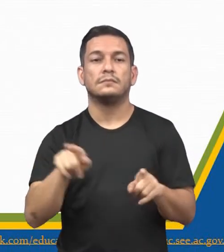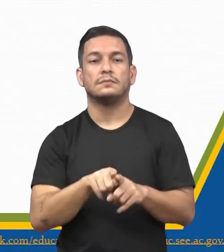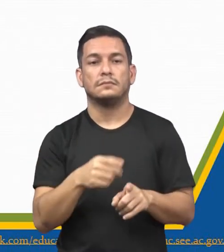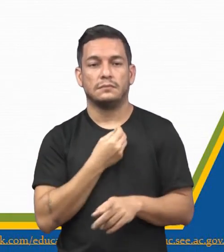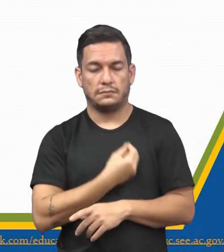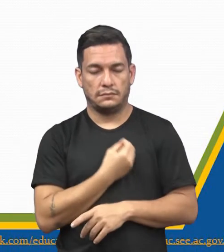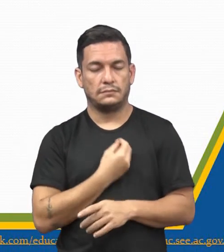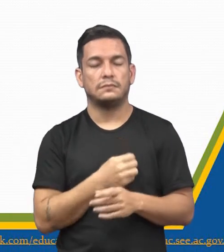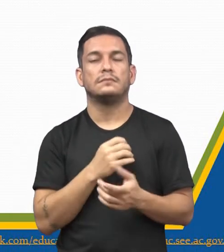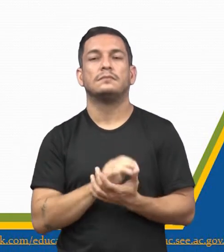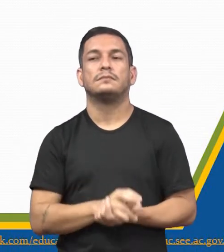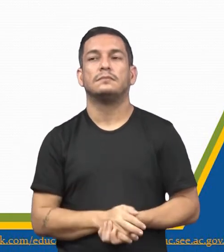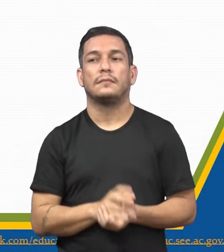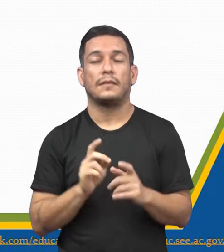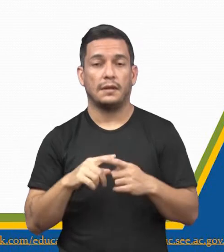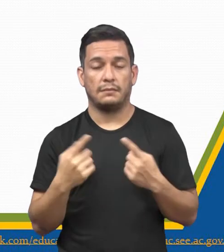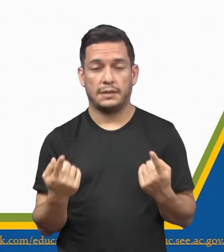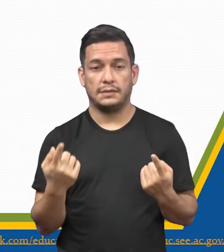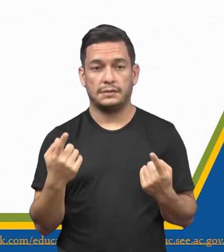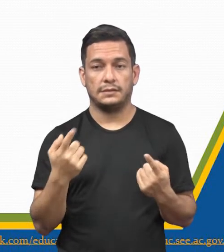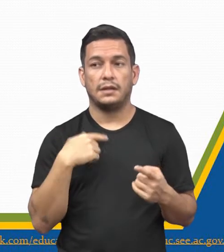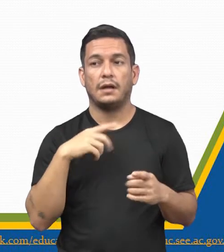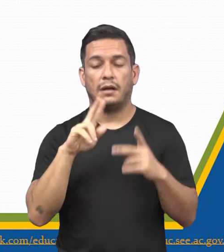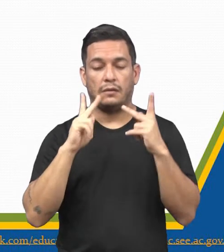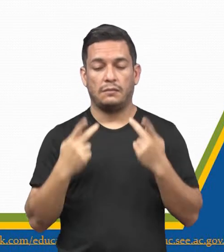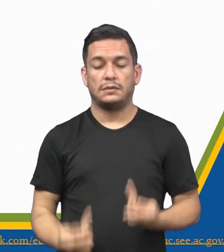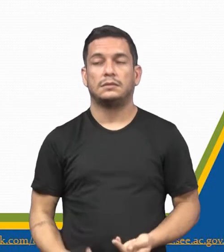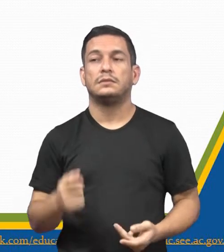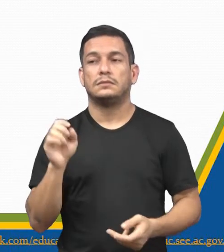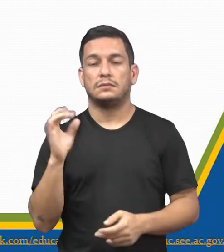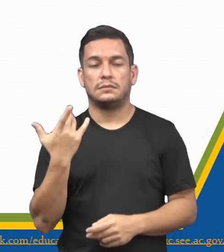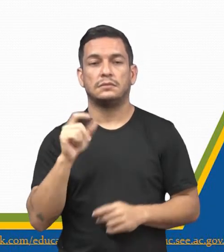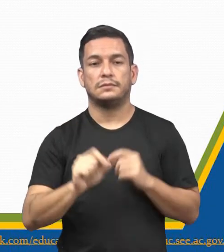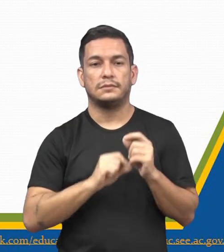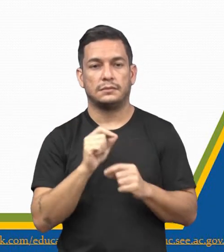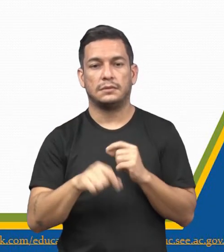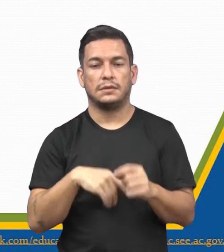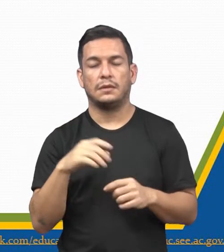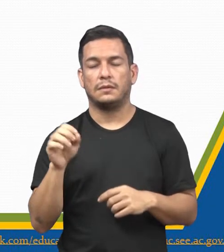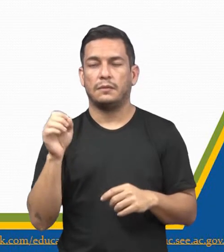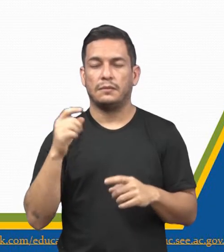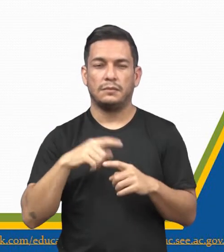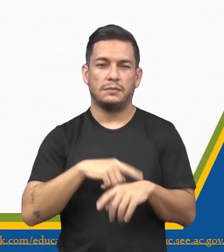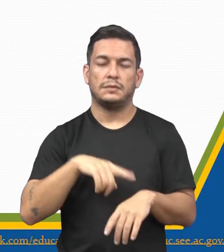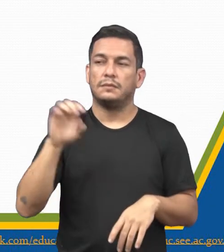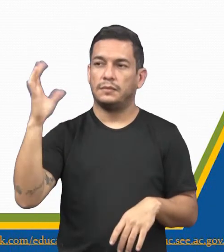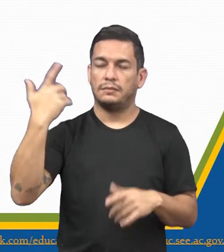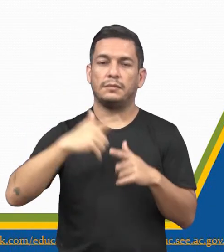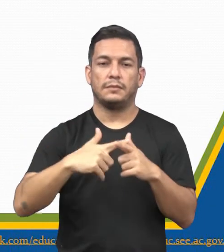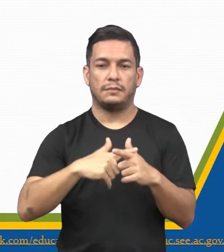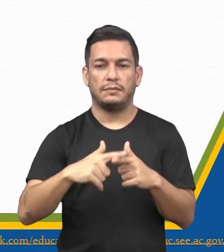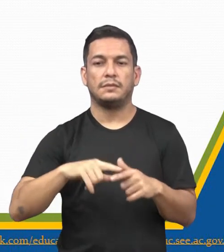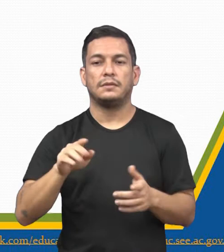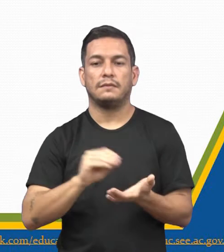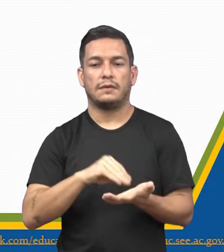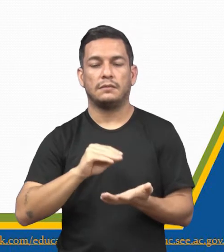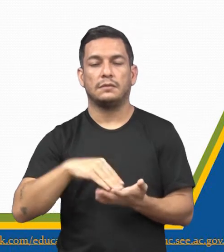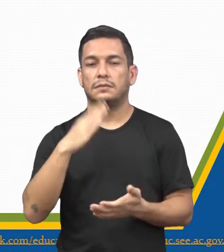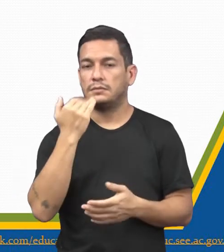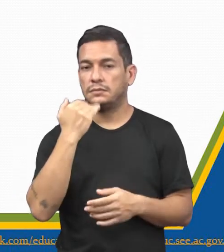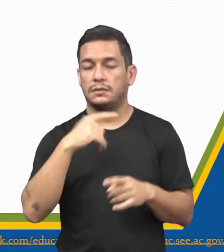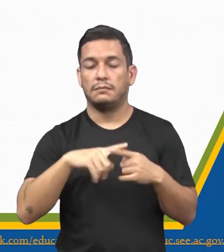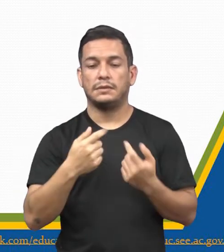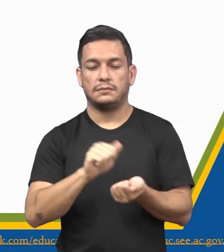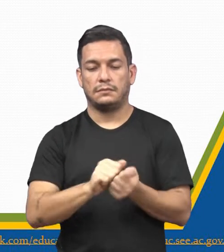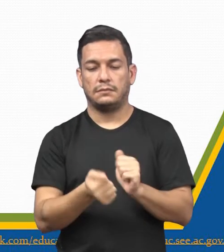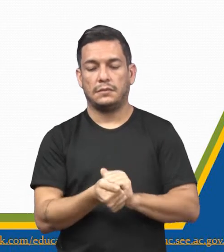convivência social. Mais uma vez, a humanidade sofreu com os rigores do clima e com a escassez de comida, mas a